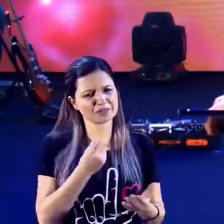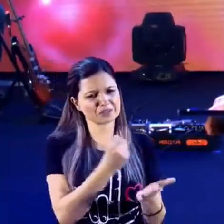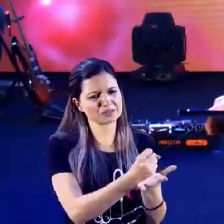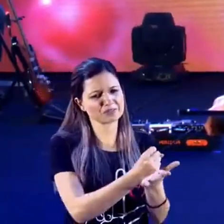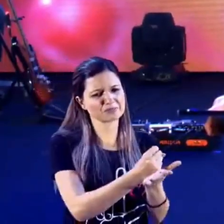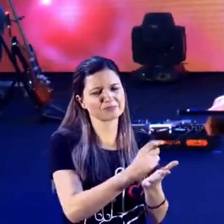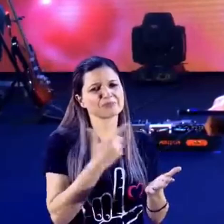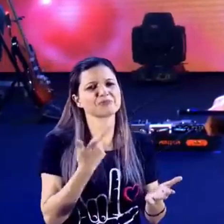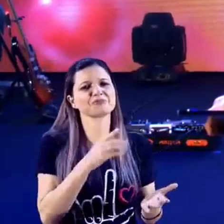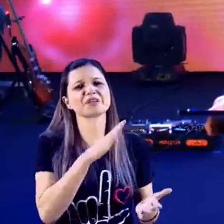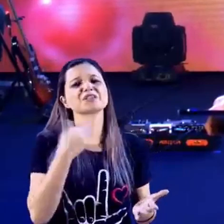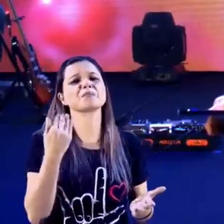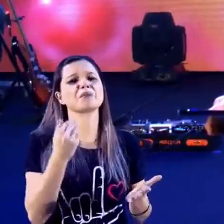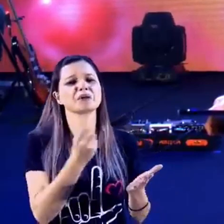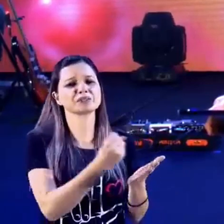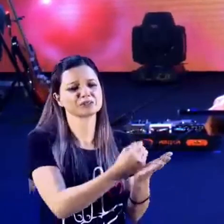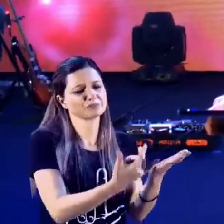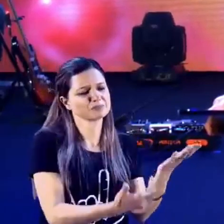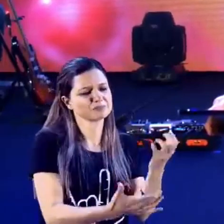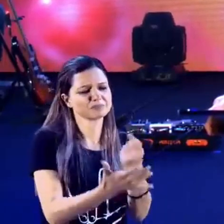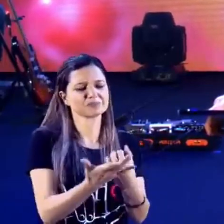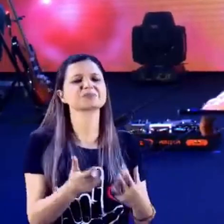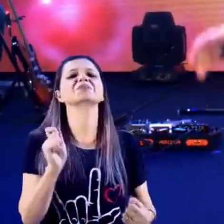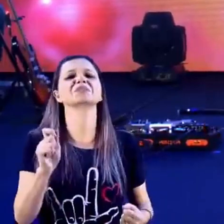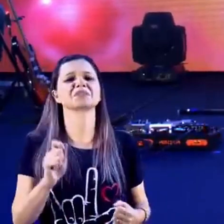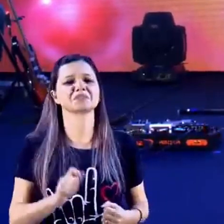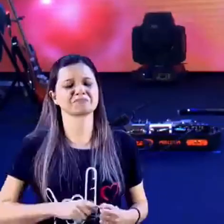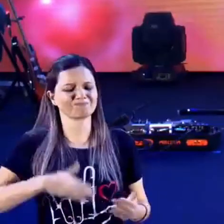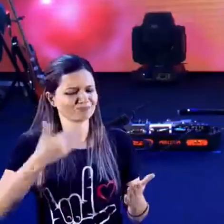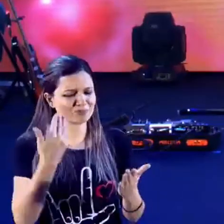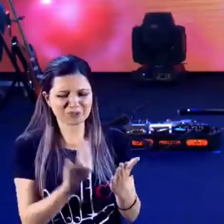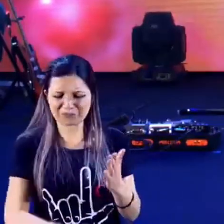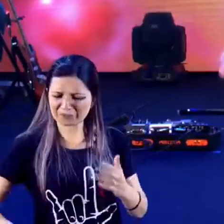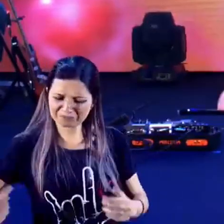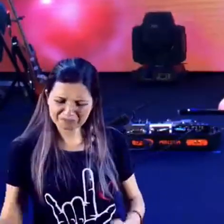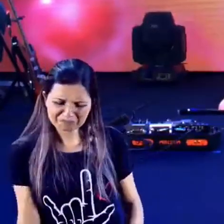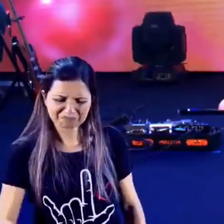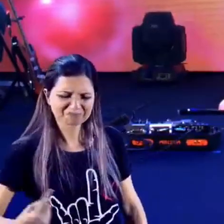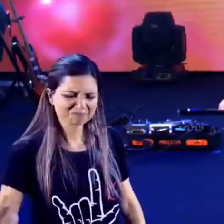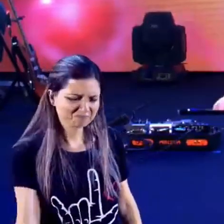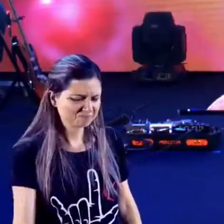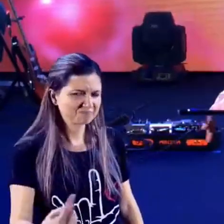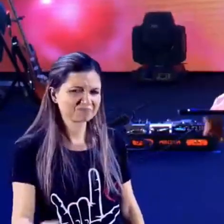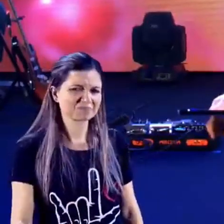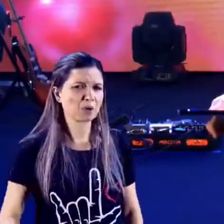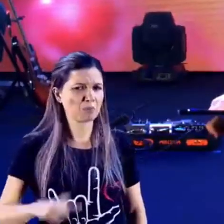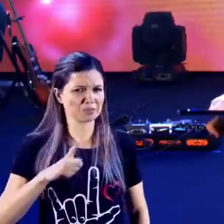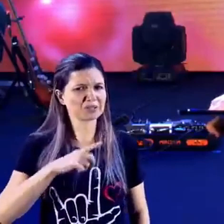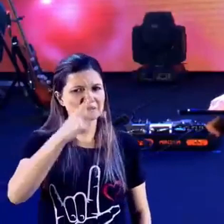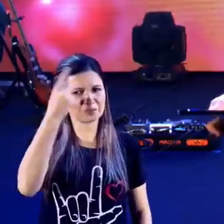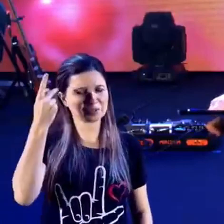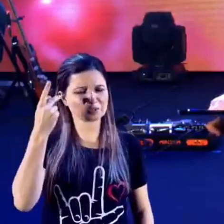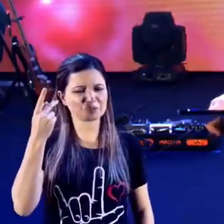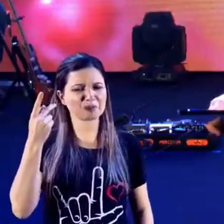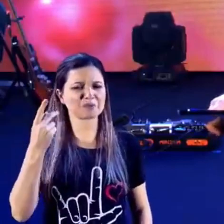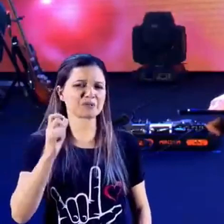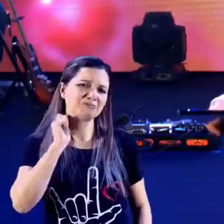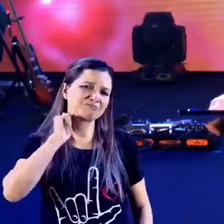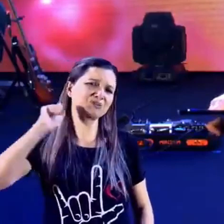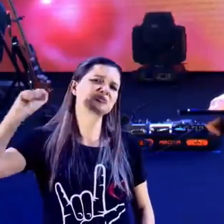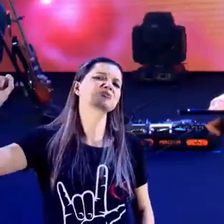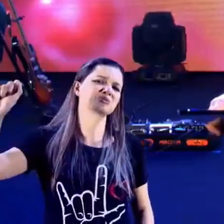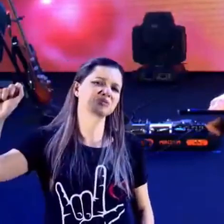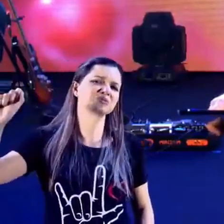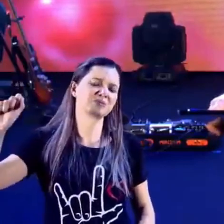numa perdição eterna. Como muita gente que tirou a vida nessa quarentena e não tem